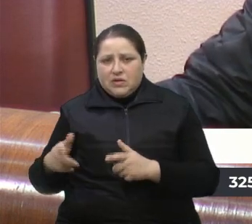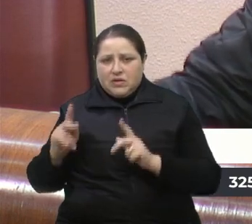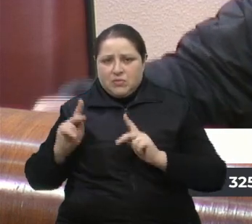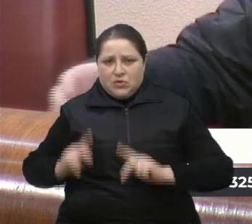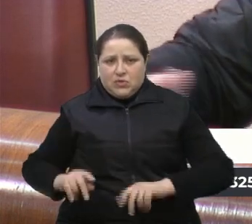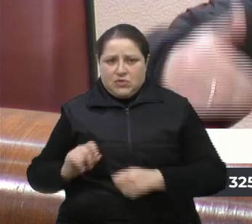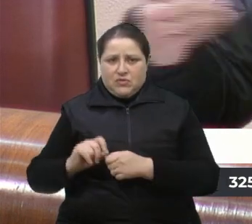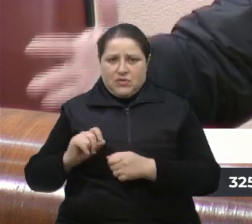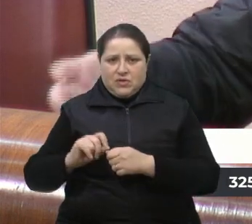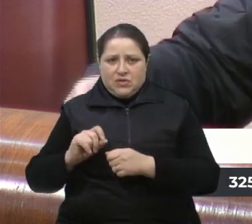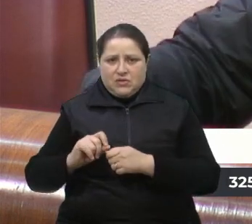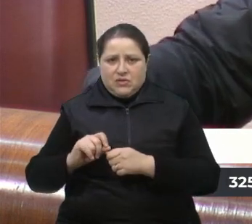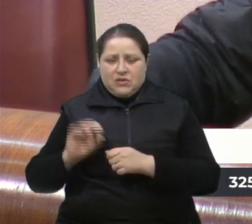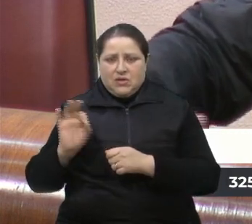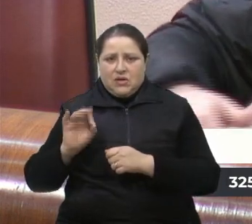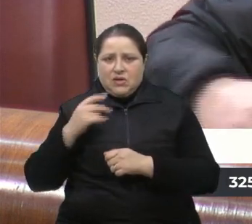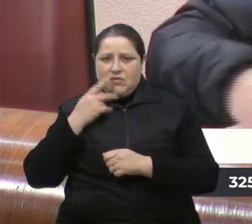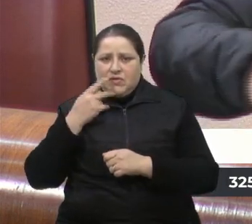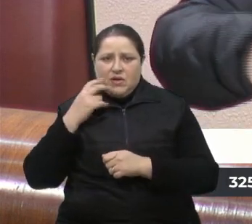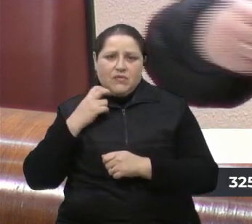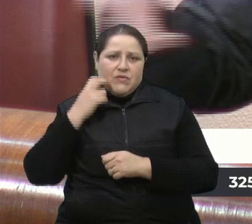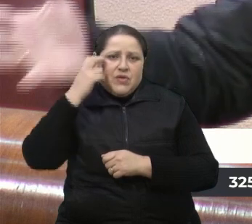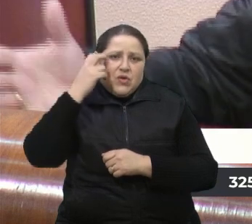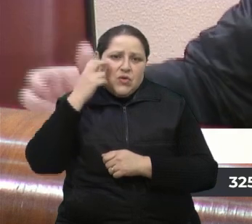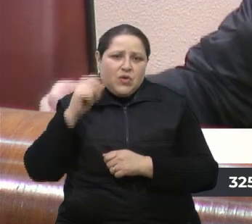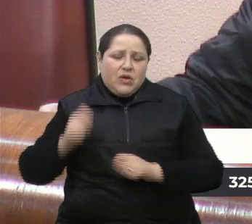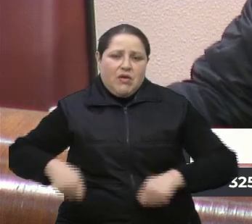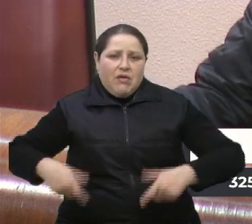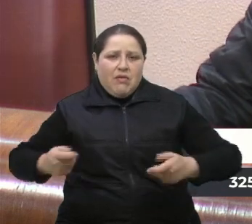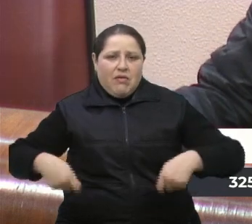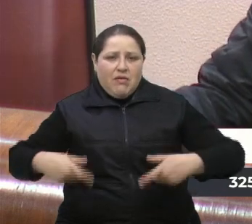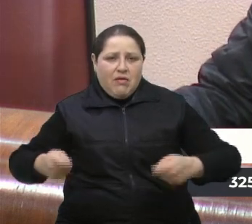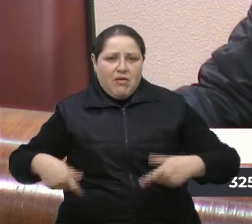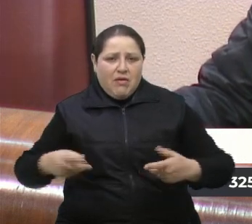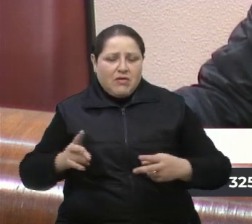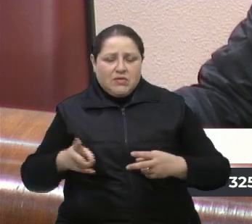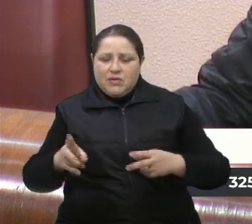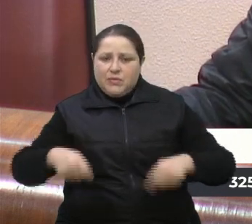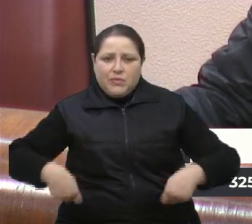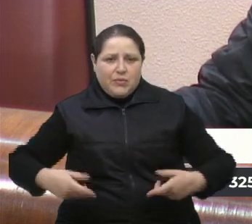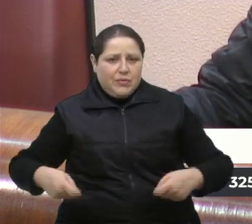Não falam da vergonha de esbanjar dinheiro a todo momento.